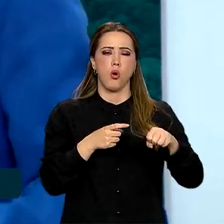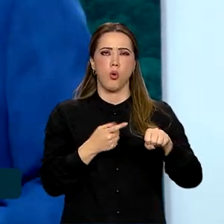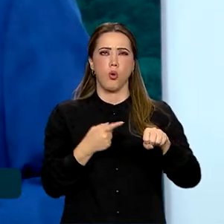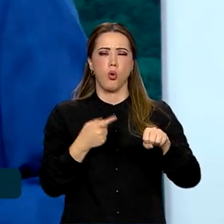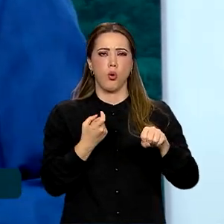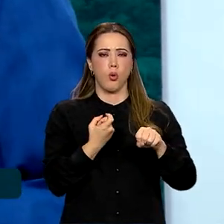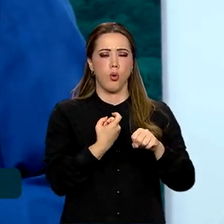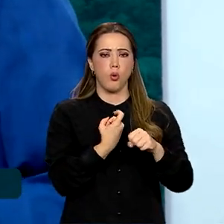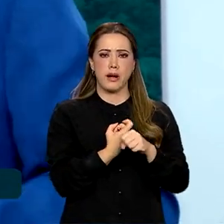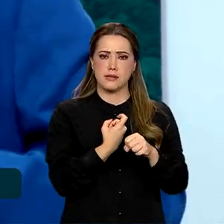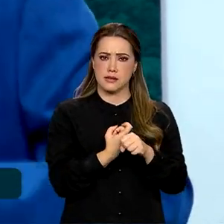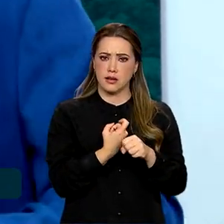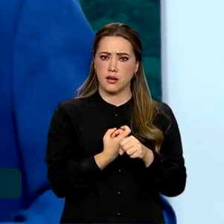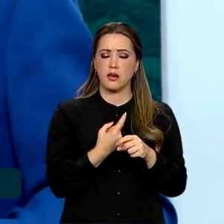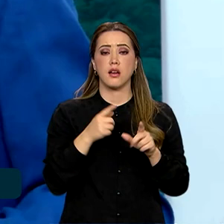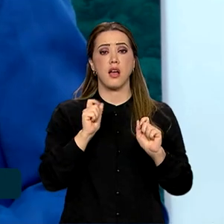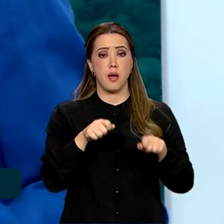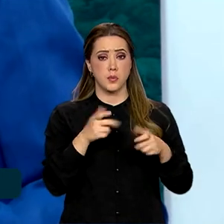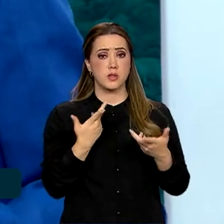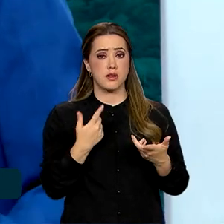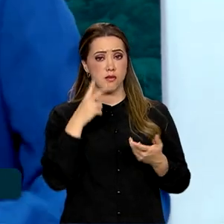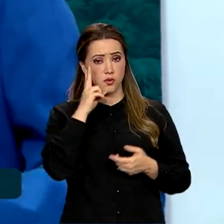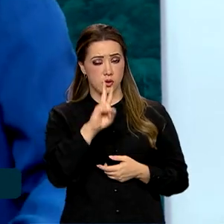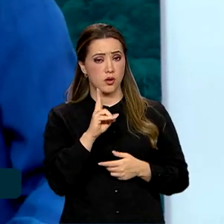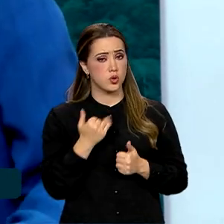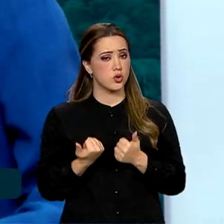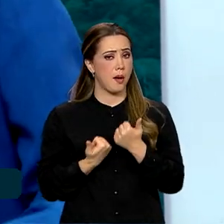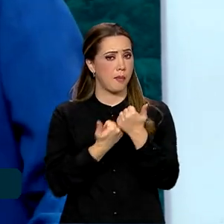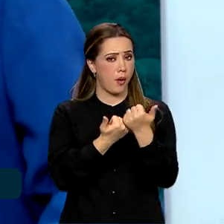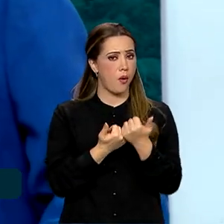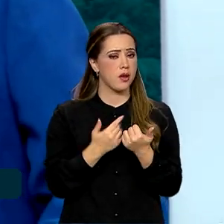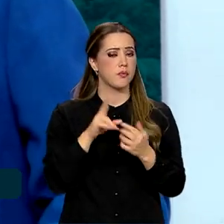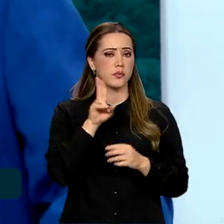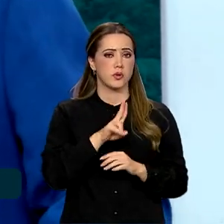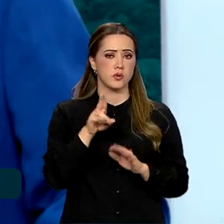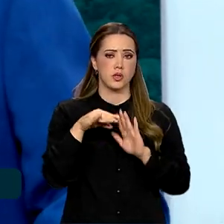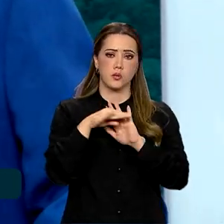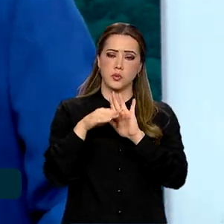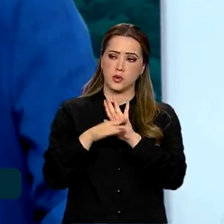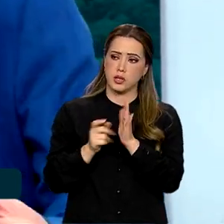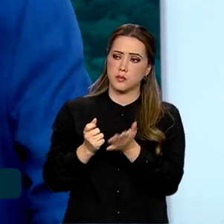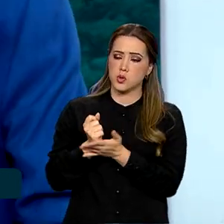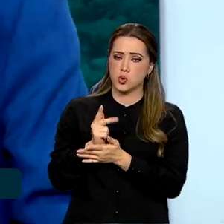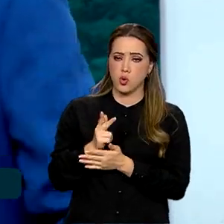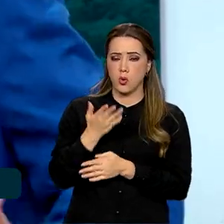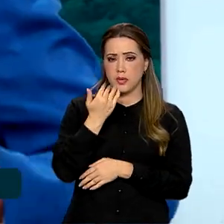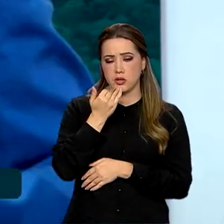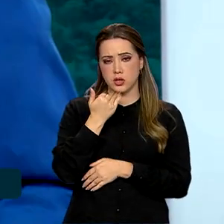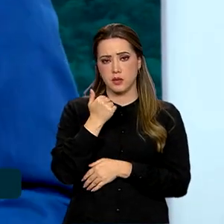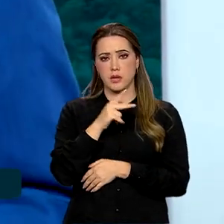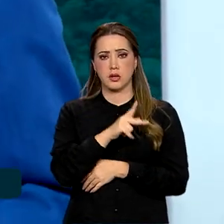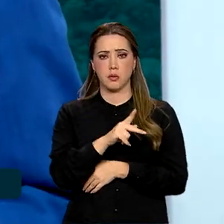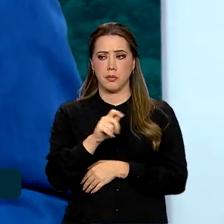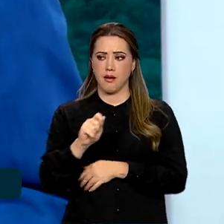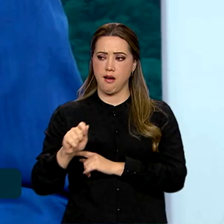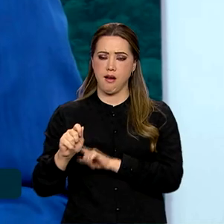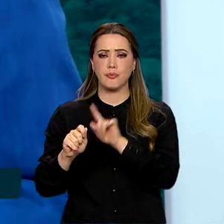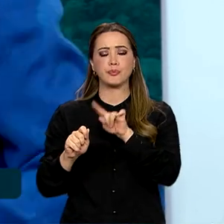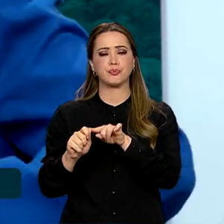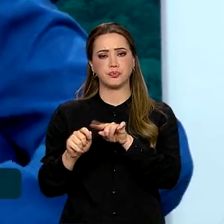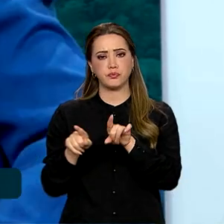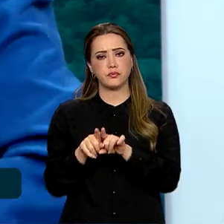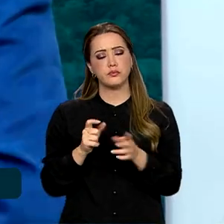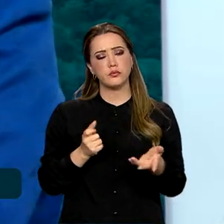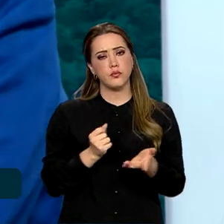pescado? Ou seja, ali a gente apoiar através do programa de aquisição de alimentos, que também compra o